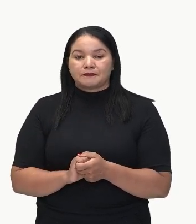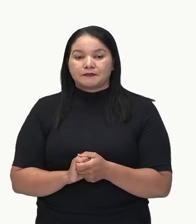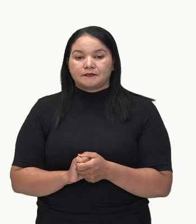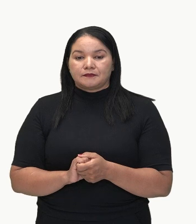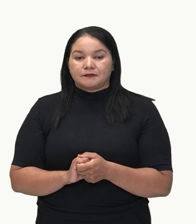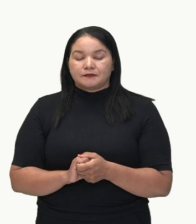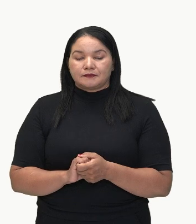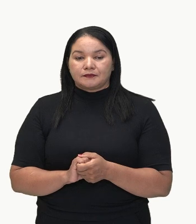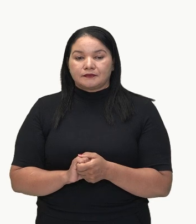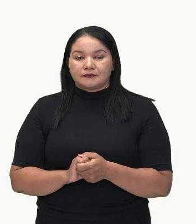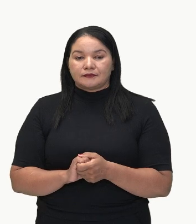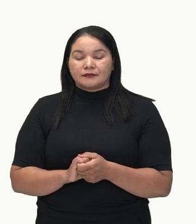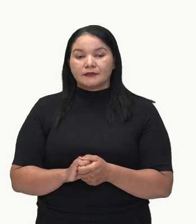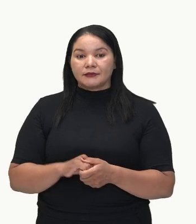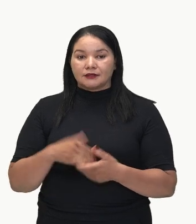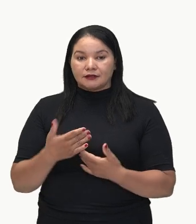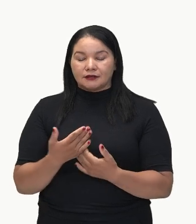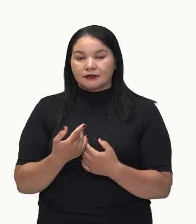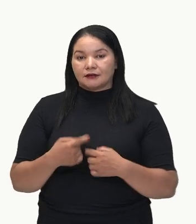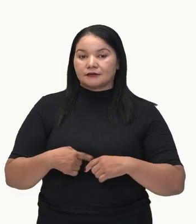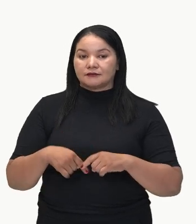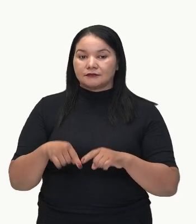olha só. Mas,